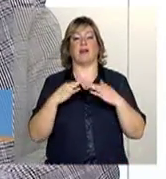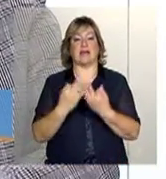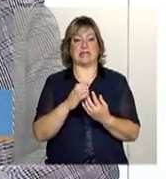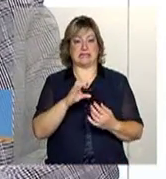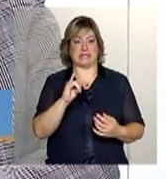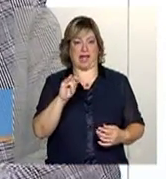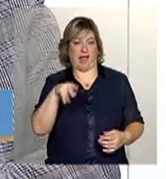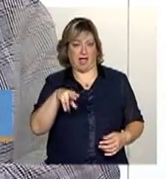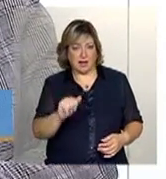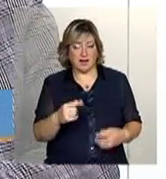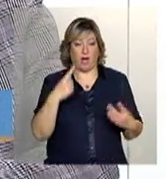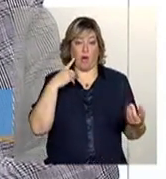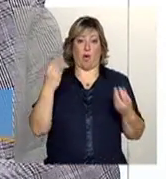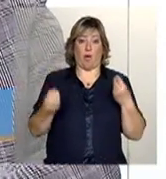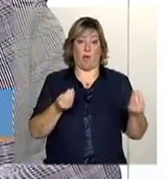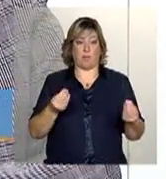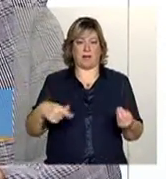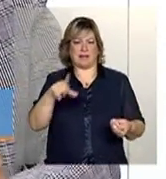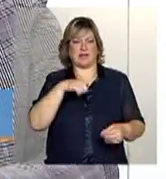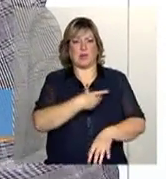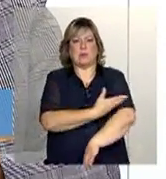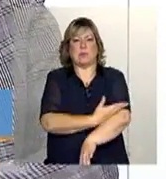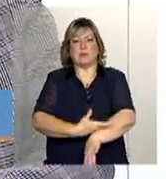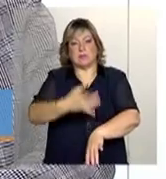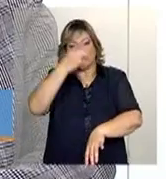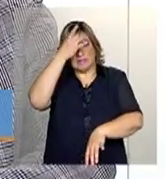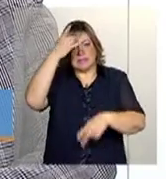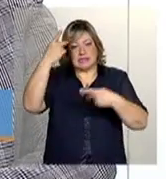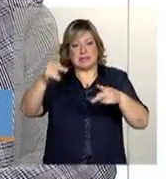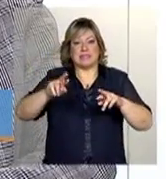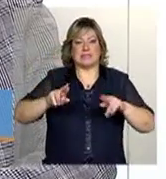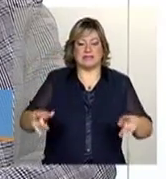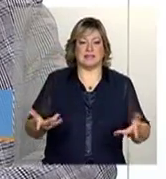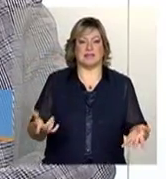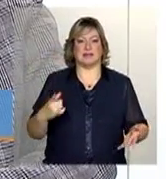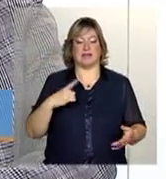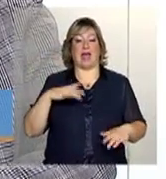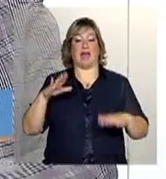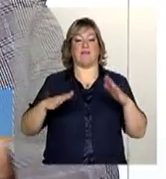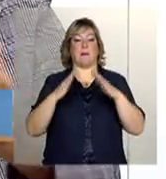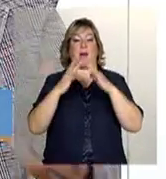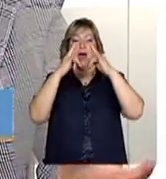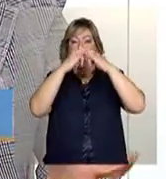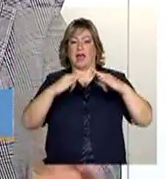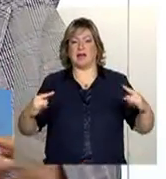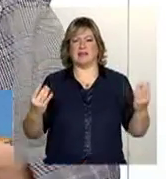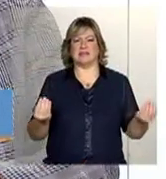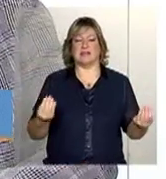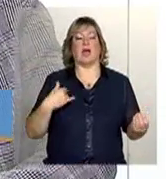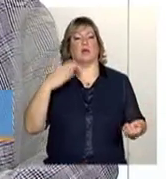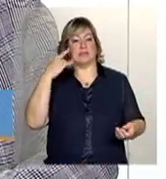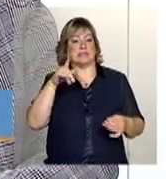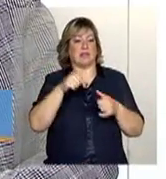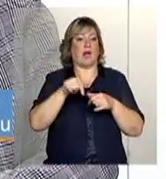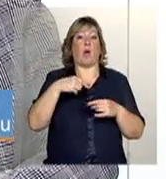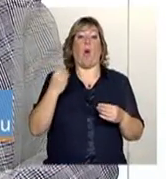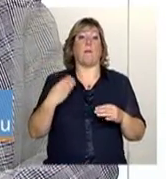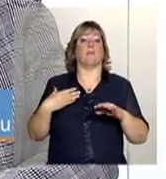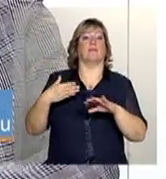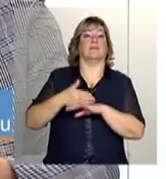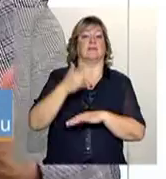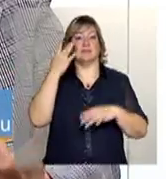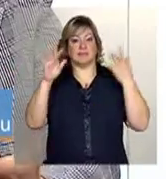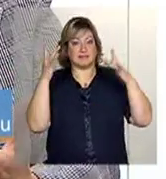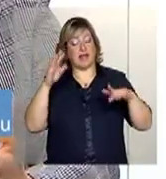específica de viver, né, por exemplo, os ciganos muitas vezes moram em acampamentos, eu sei que eles estão lá, mas como é que eu abordo essas